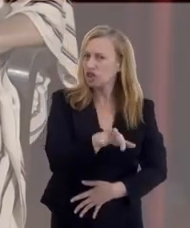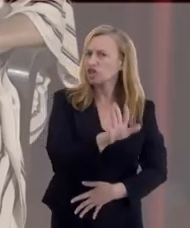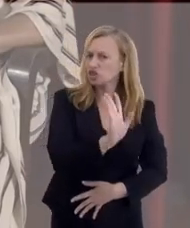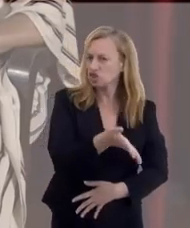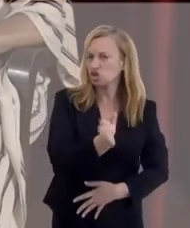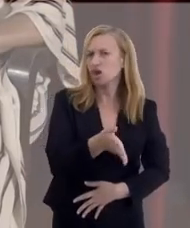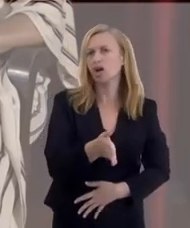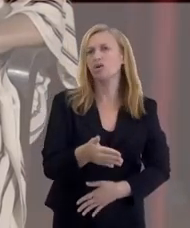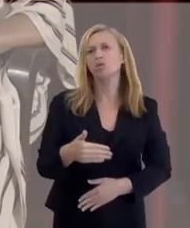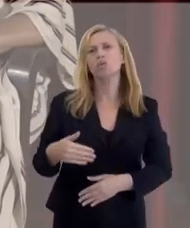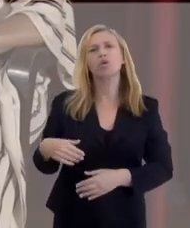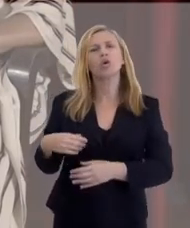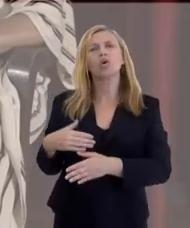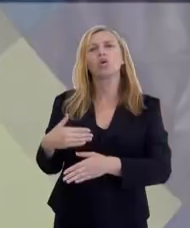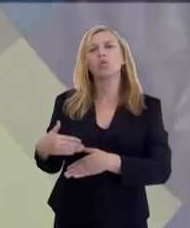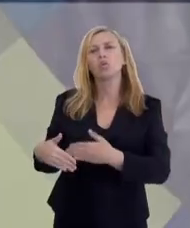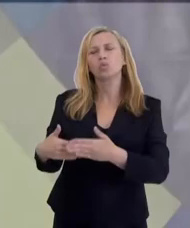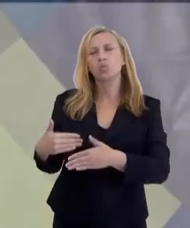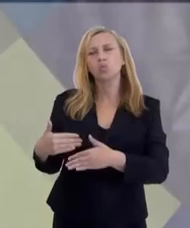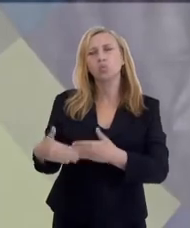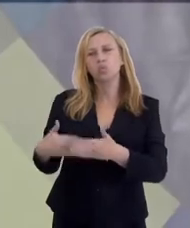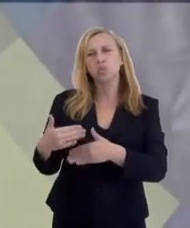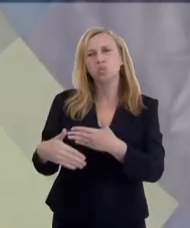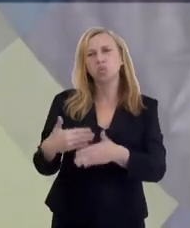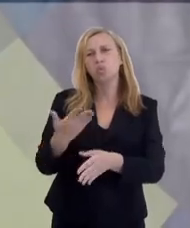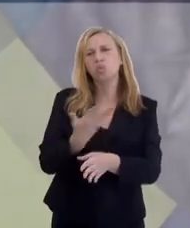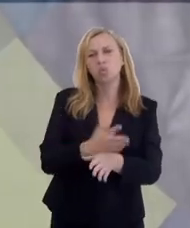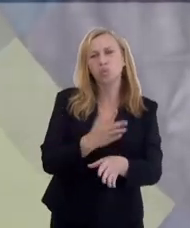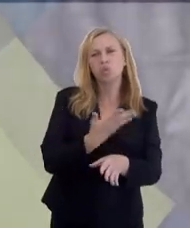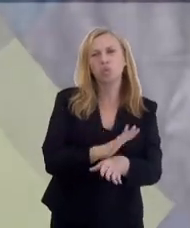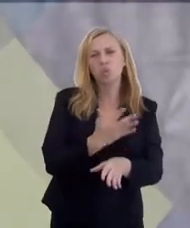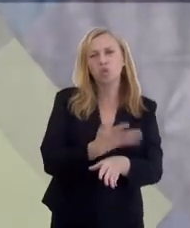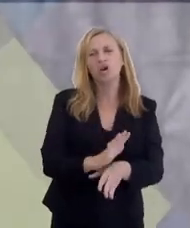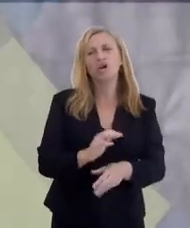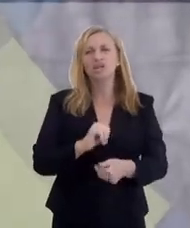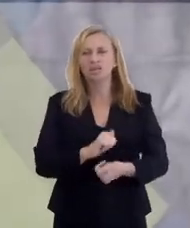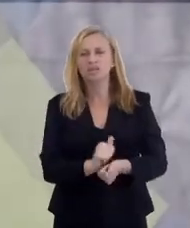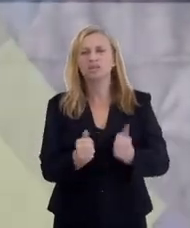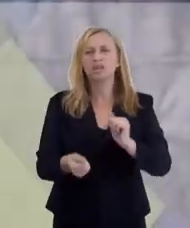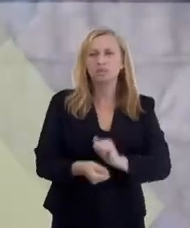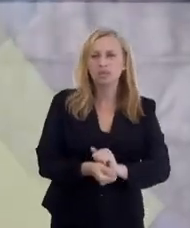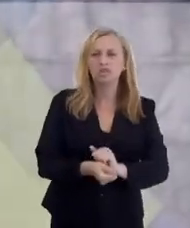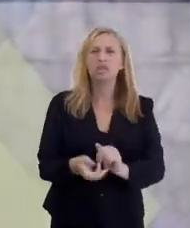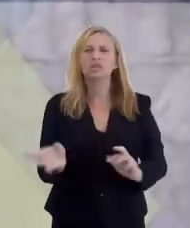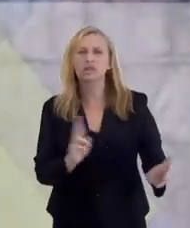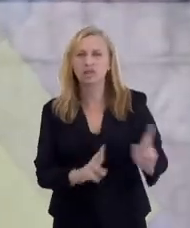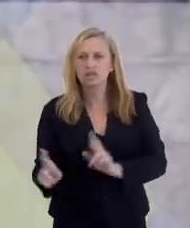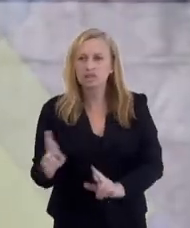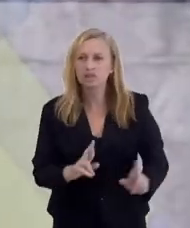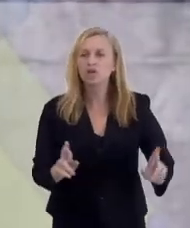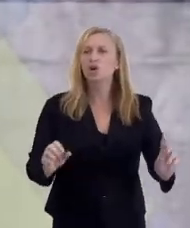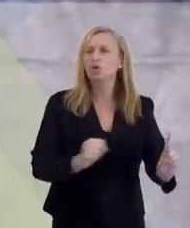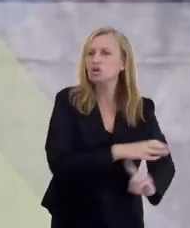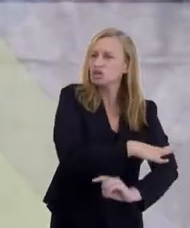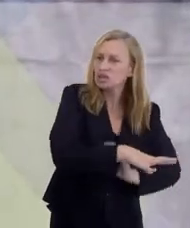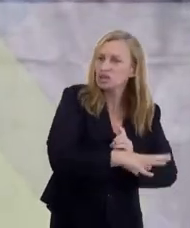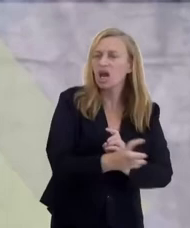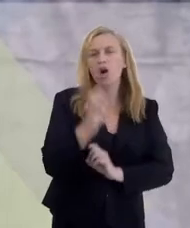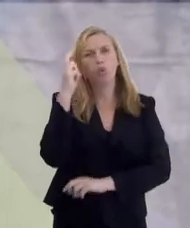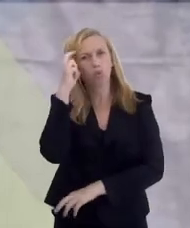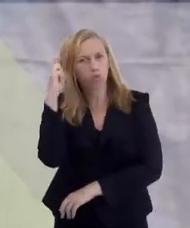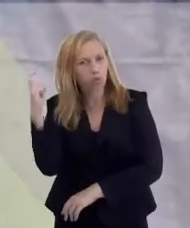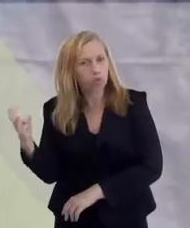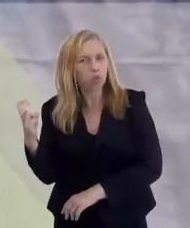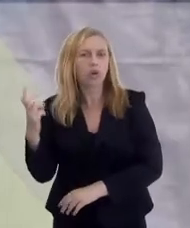já foi diferente. Com o tempo a prática vai se adaptando às questões sociais, às